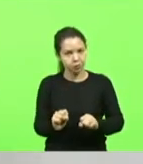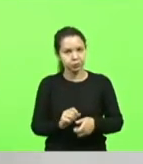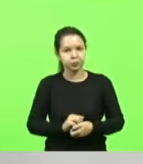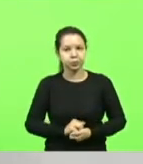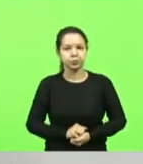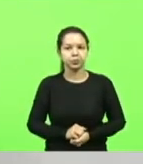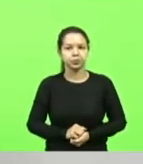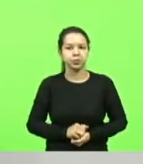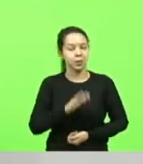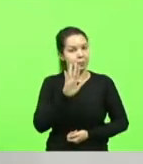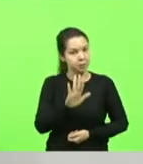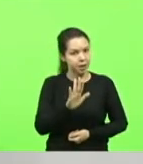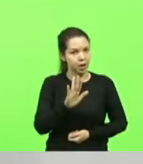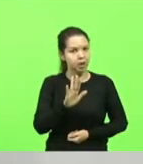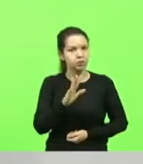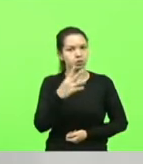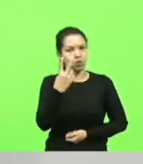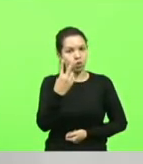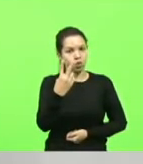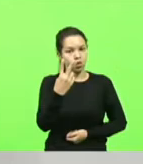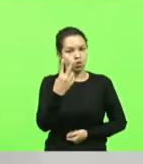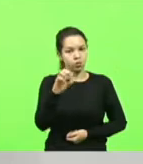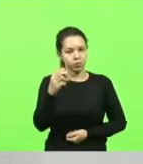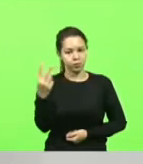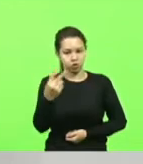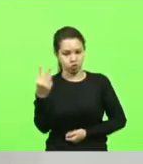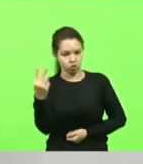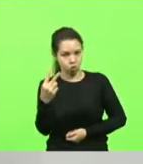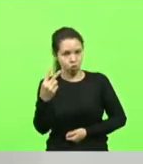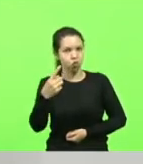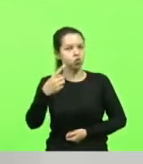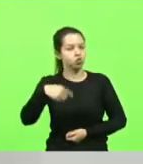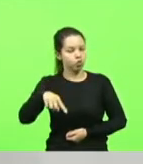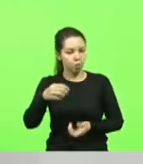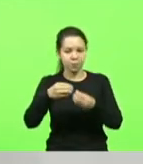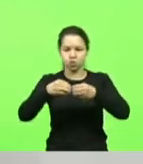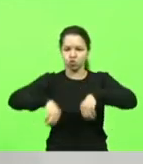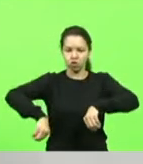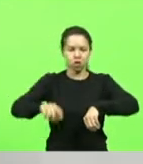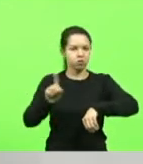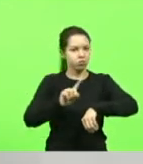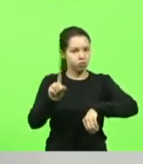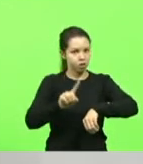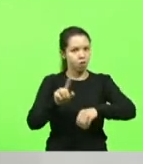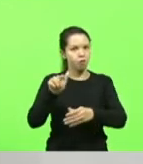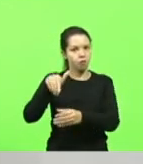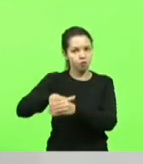Mas em 2022 a gente não vai deixar passar essa. O voto que vai ser auditado vai ser recontado.